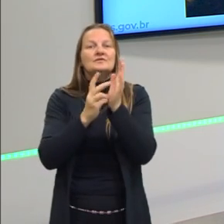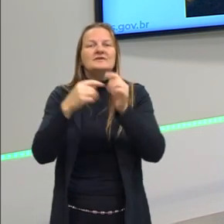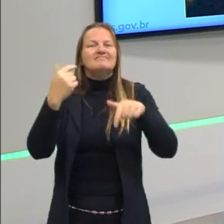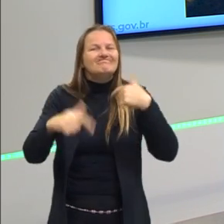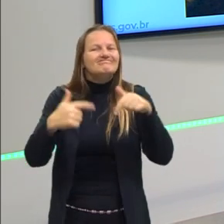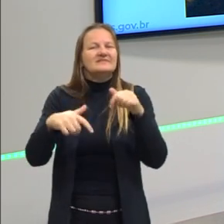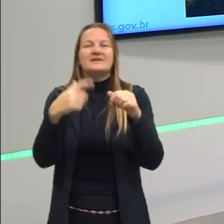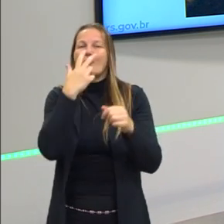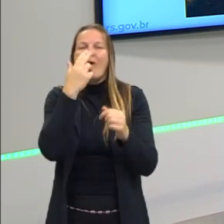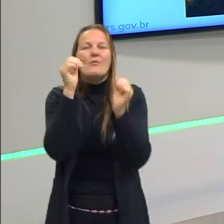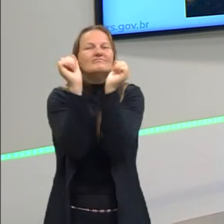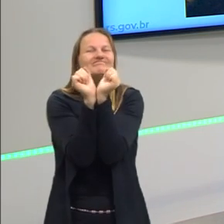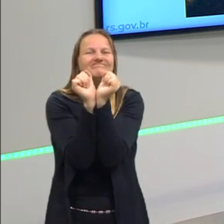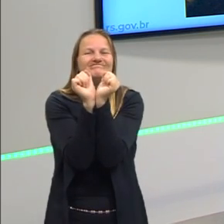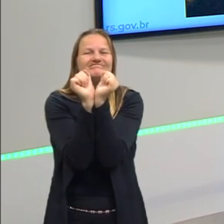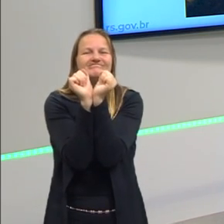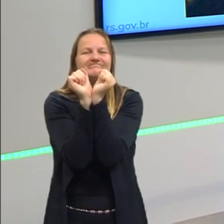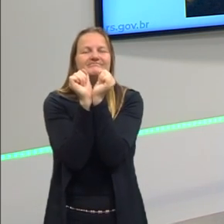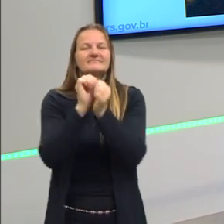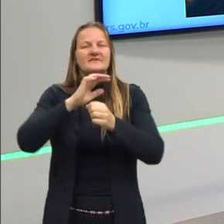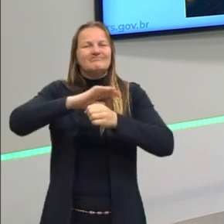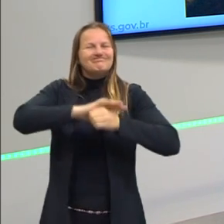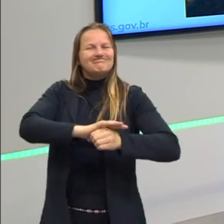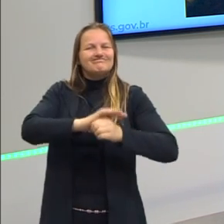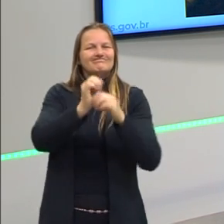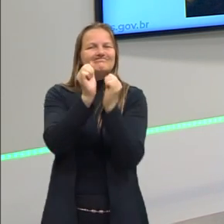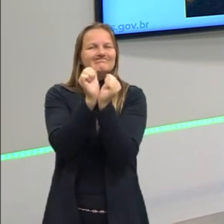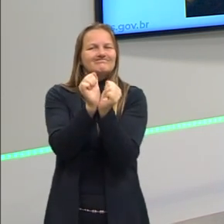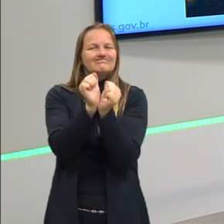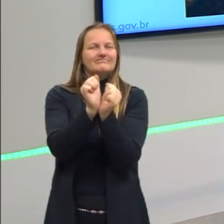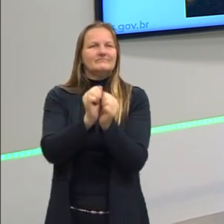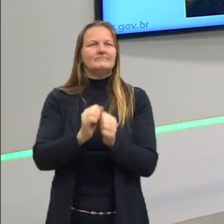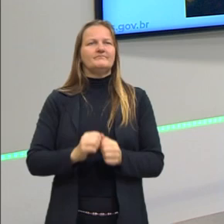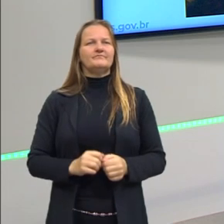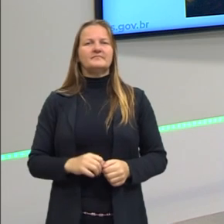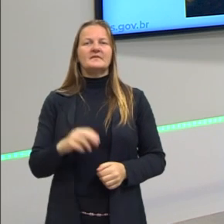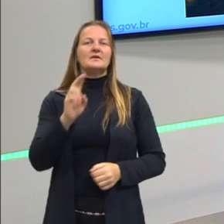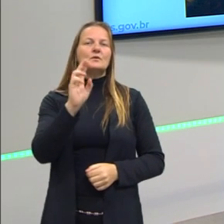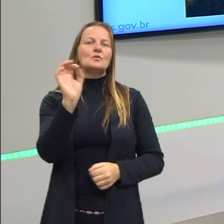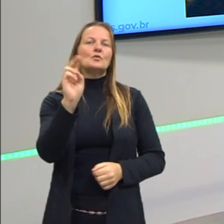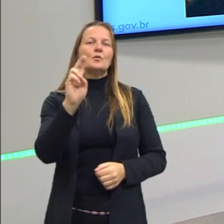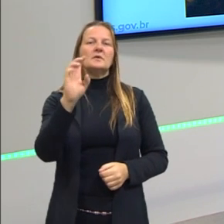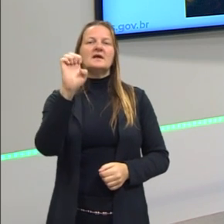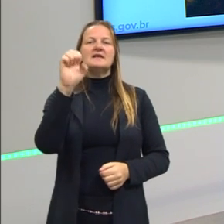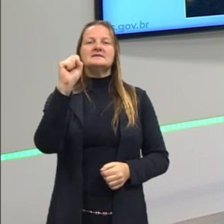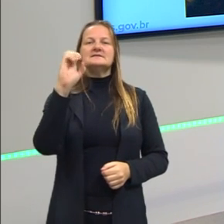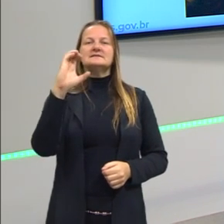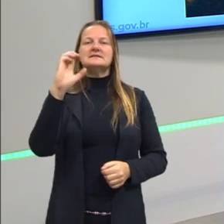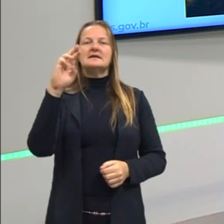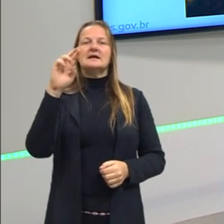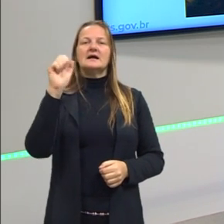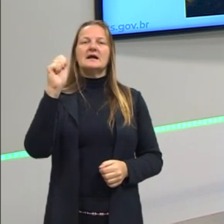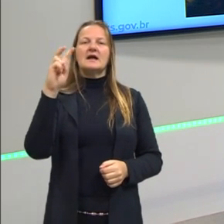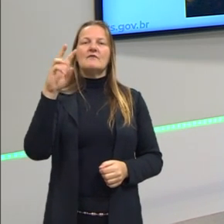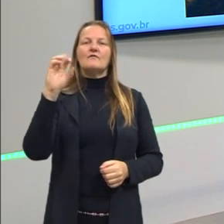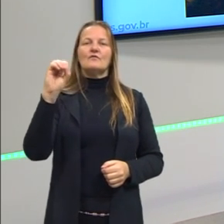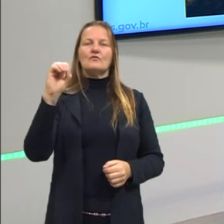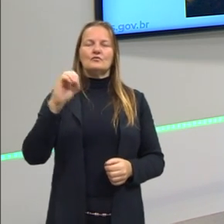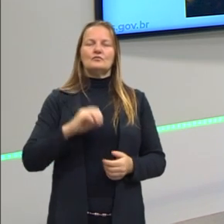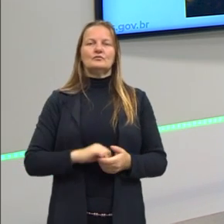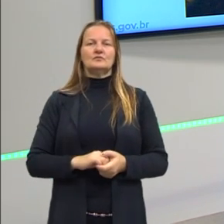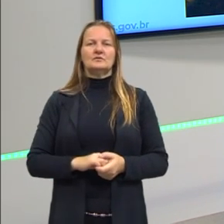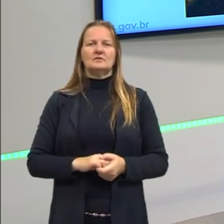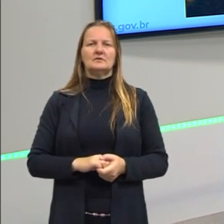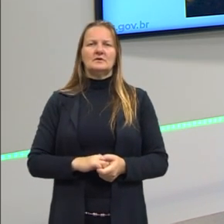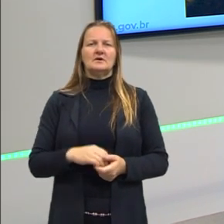escravizada, e também a gente ressaltar que o correto não é falar escravo, quando a gente fala escravo, por exemplo,